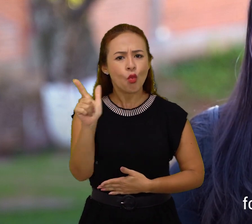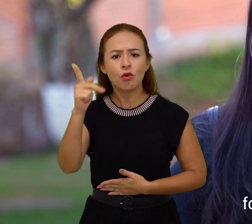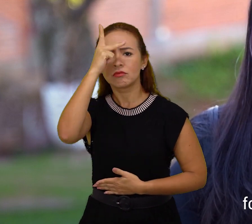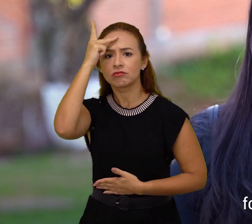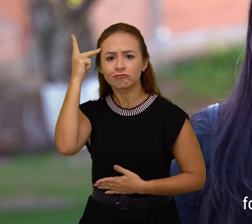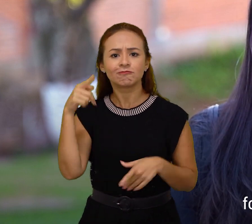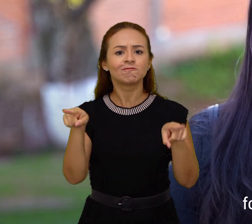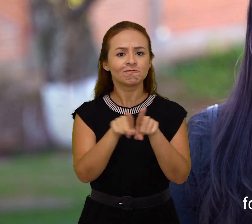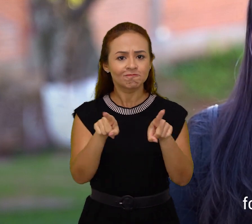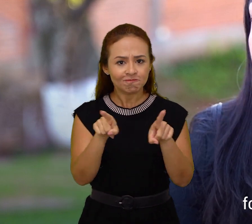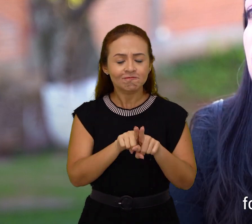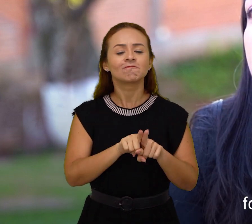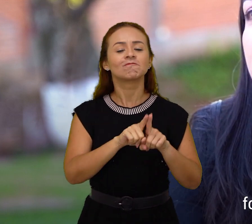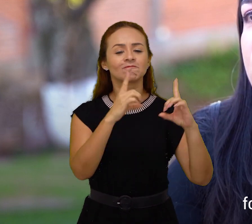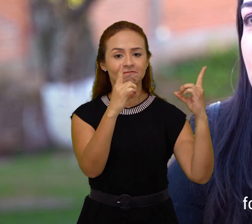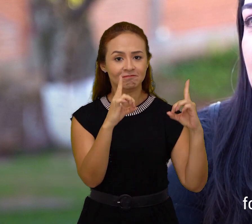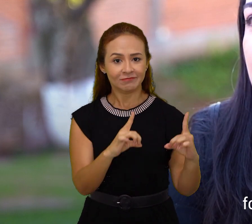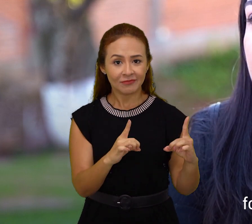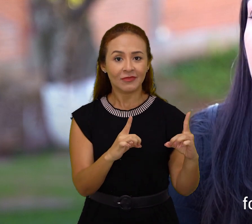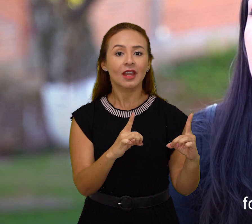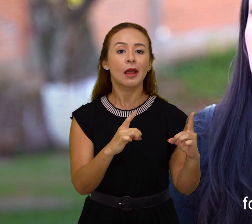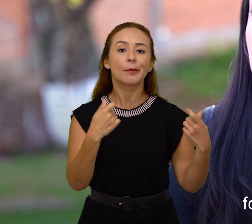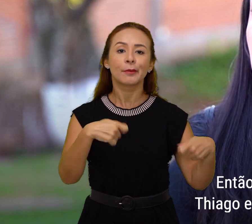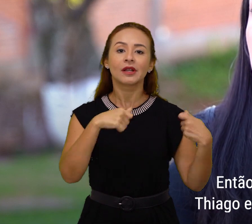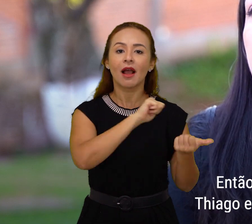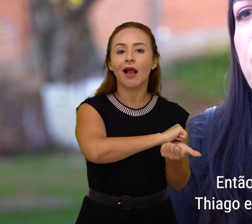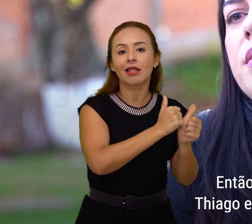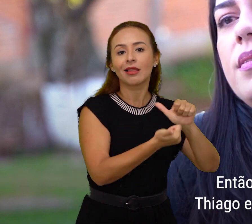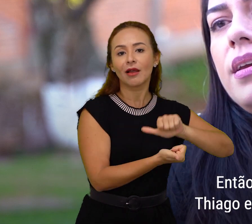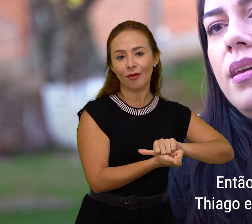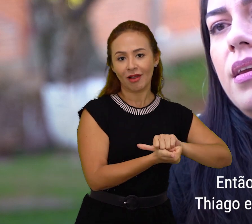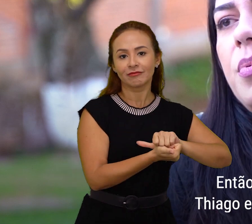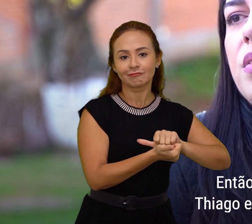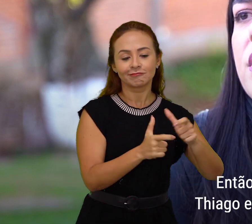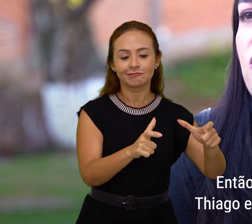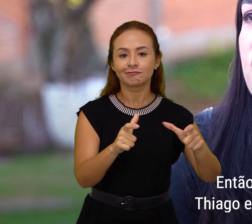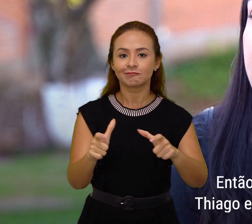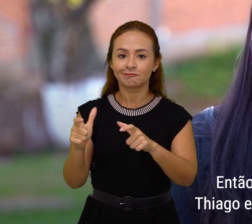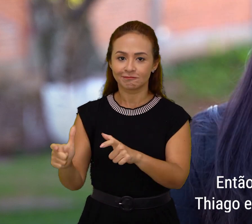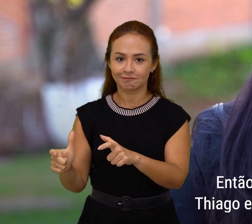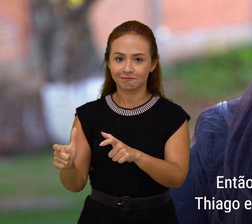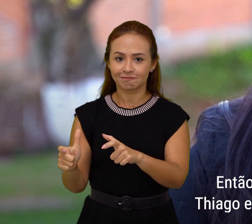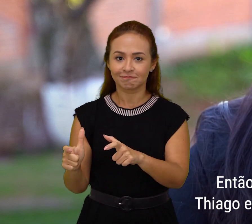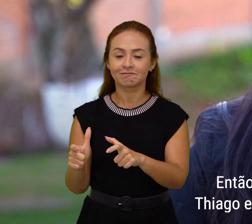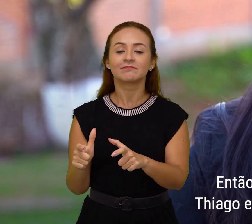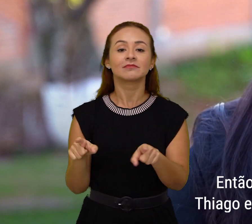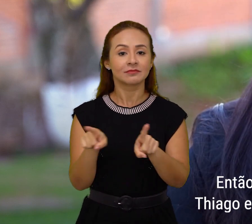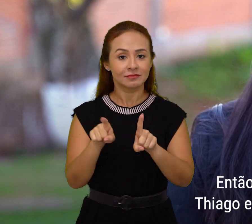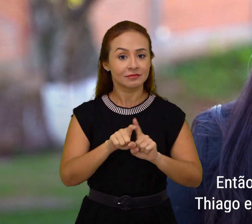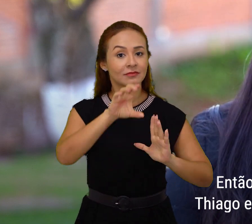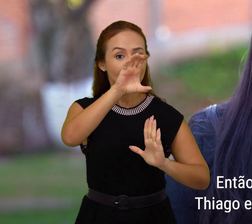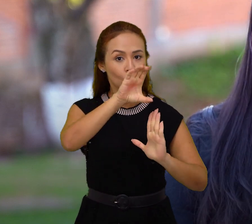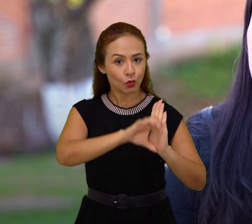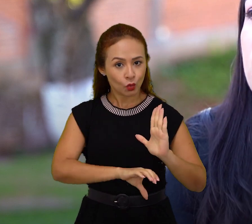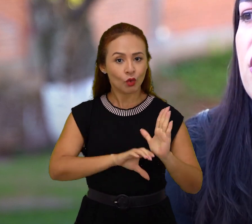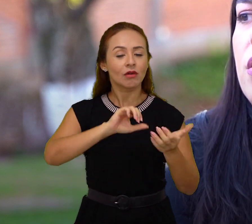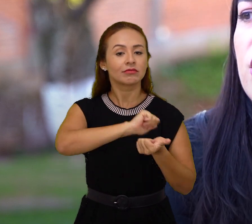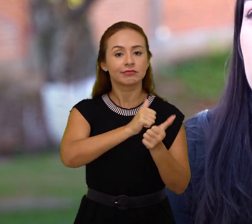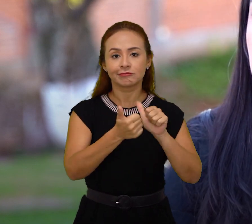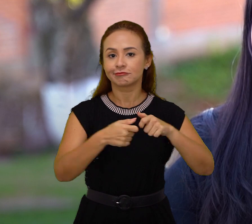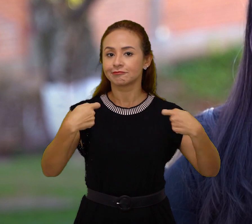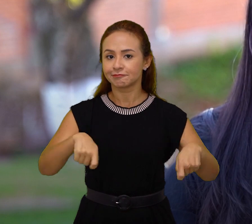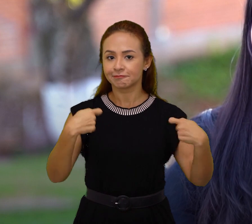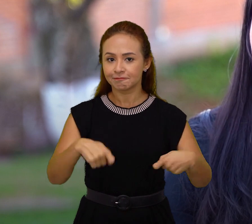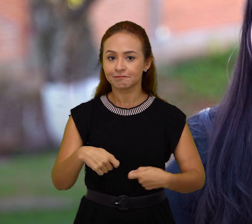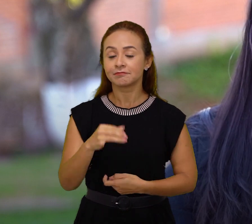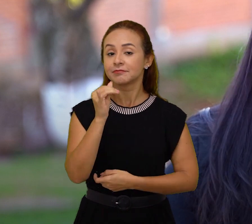construídos de modo capacitista. Então a minha presença aqui, a presença do Tiago e de outros estudantes com deficiência vai tensionando